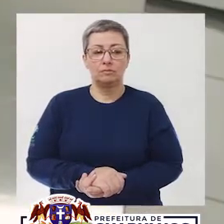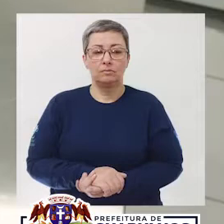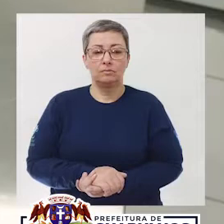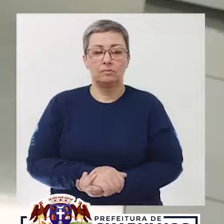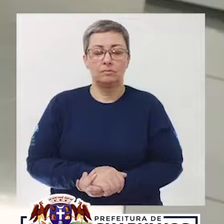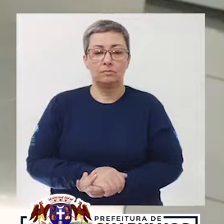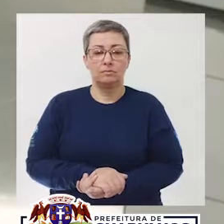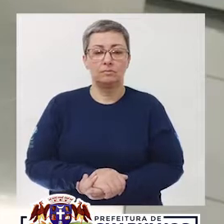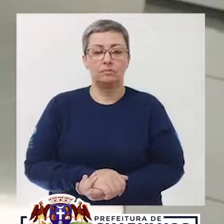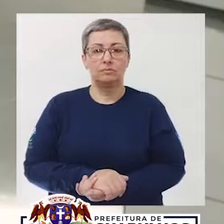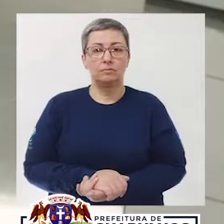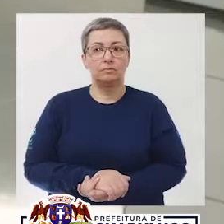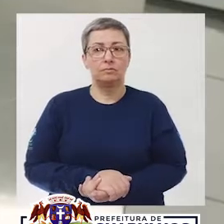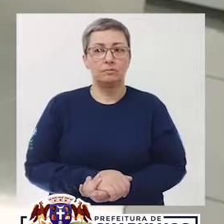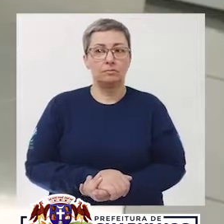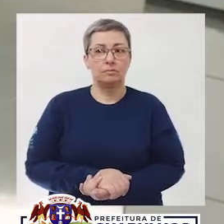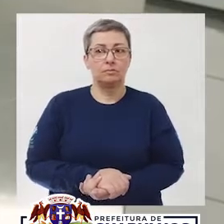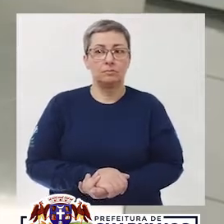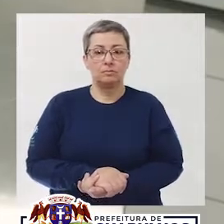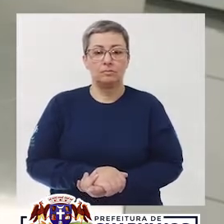E 200 gramas de